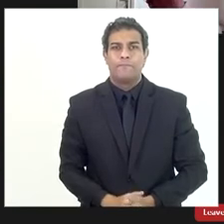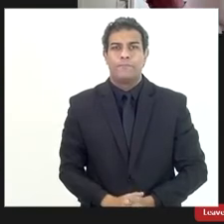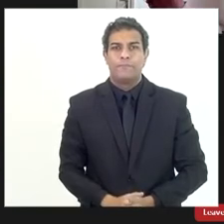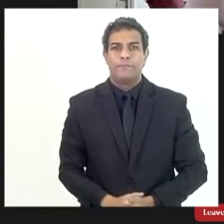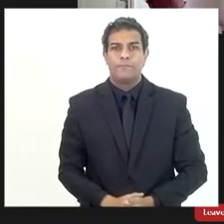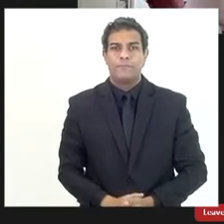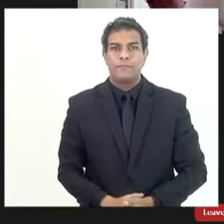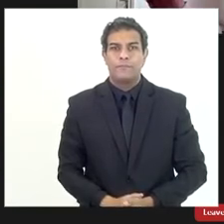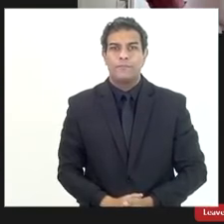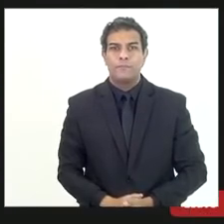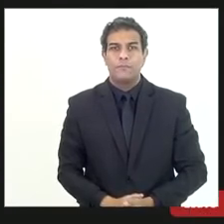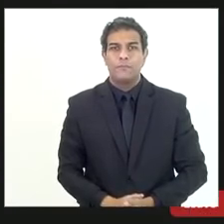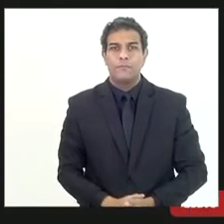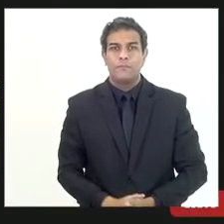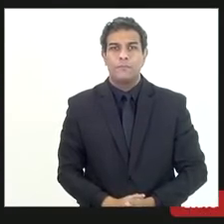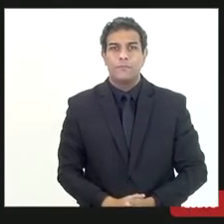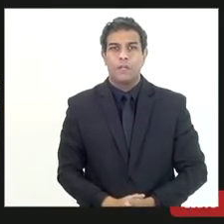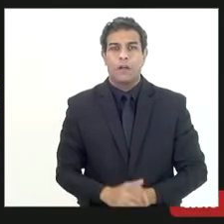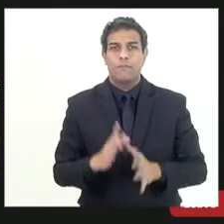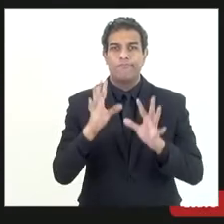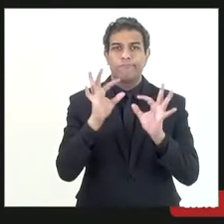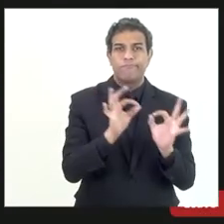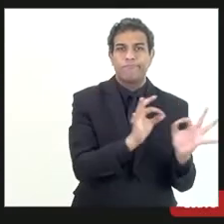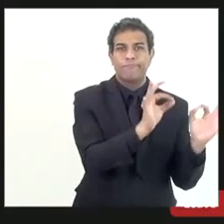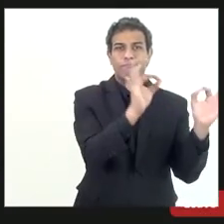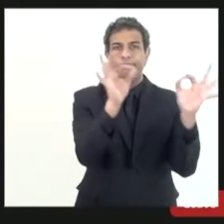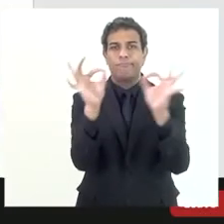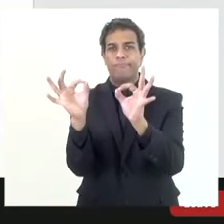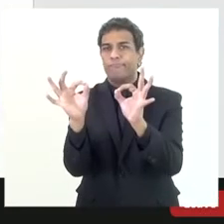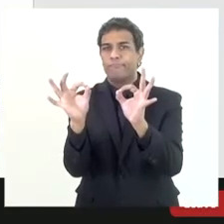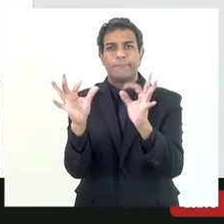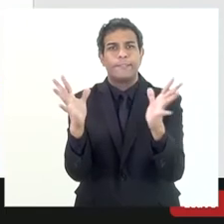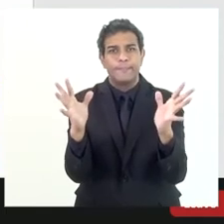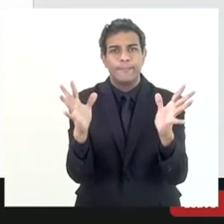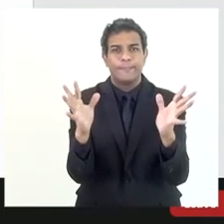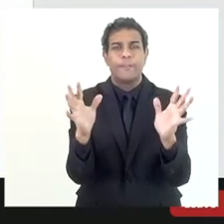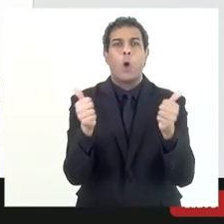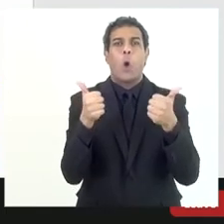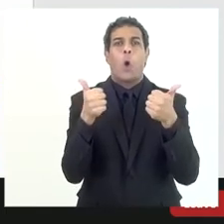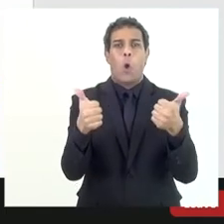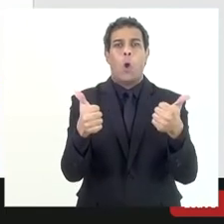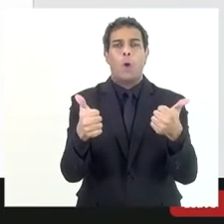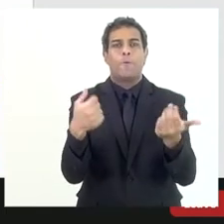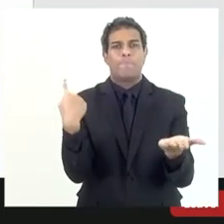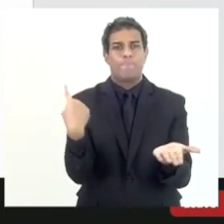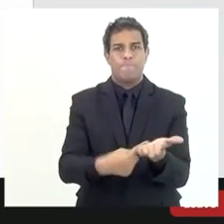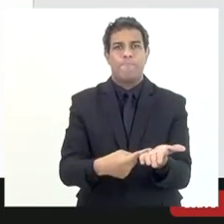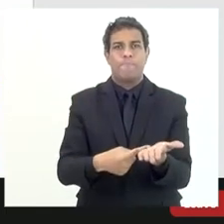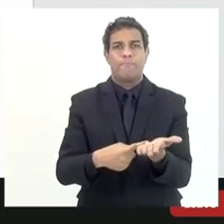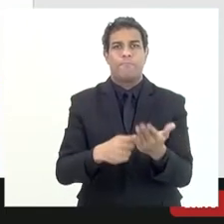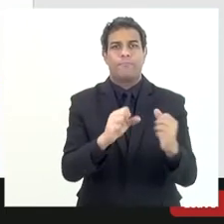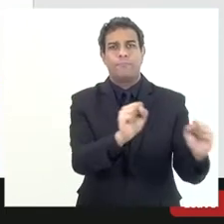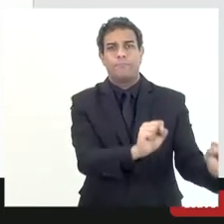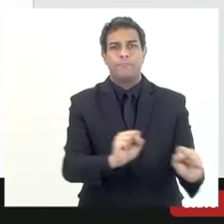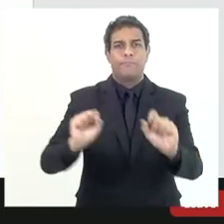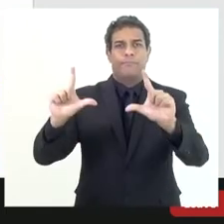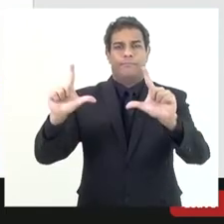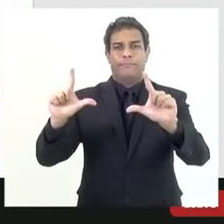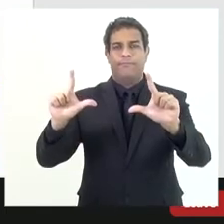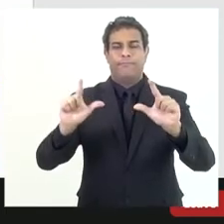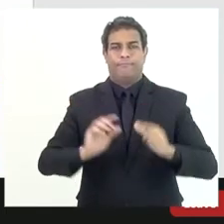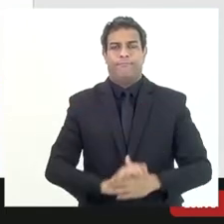estão conseguindo ver ainda não mas está entrando dentro está bem visível